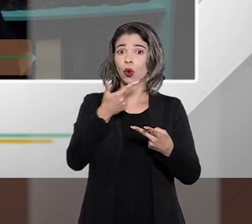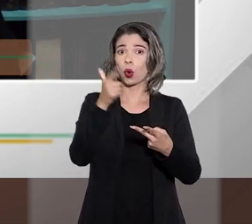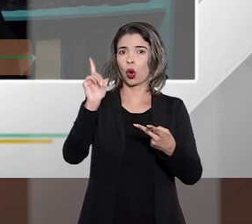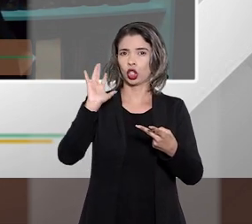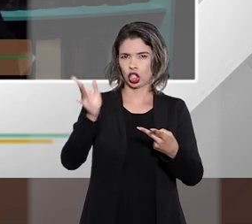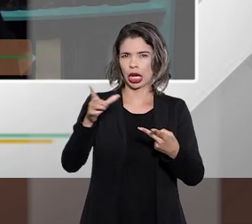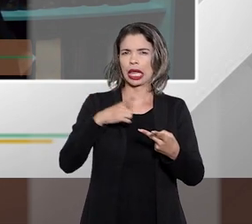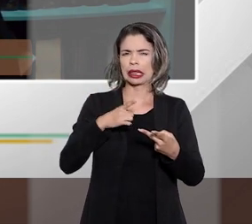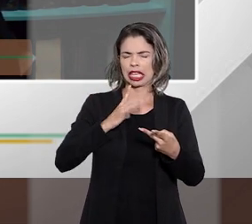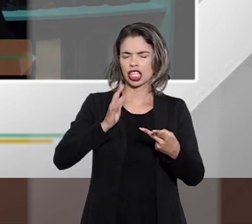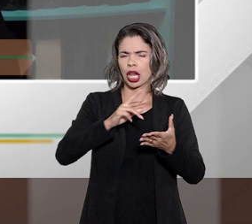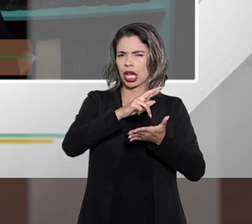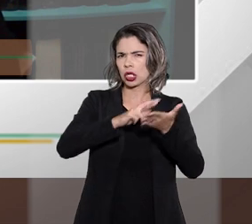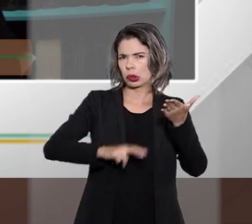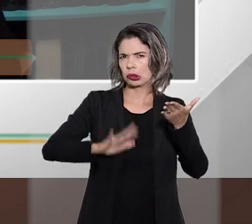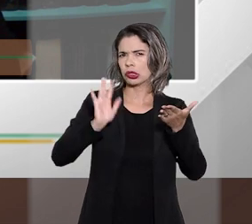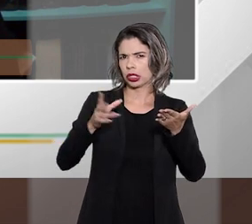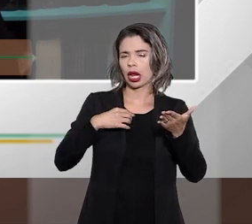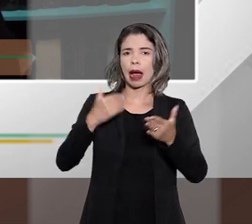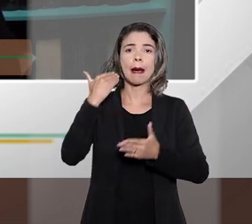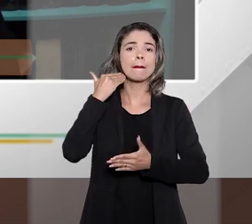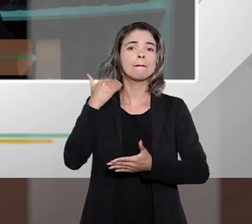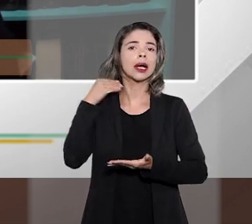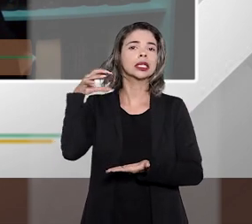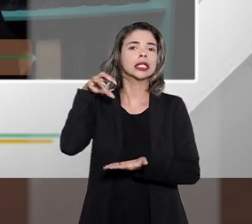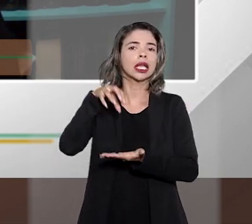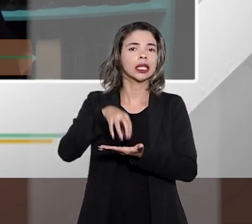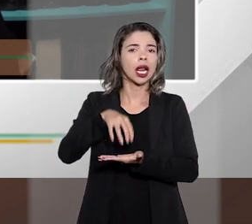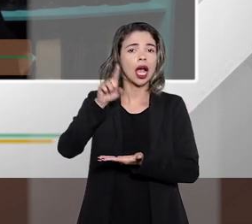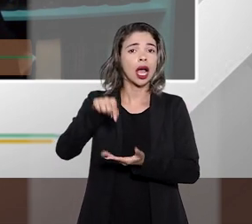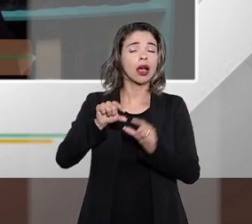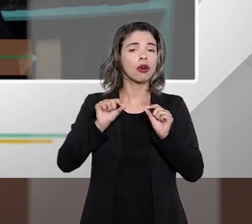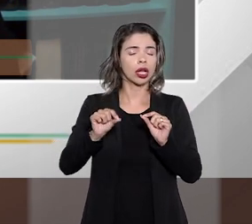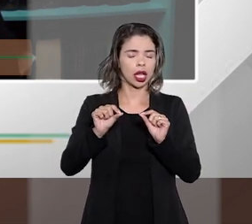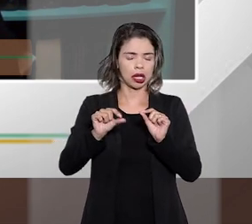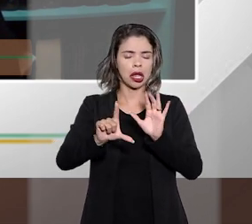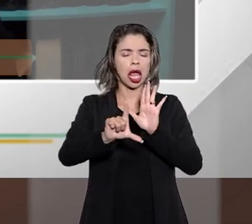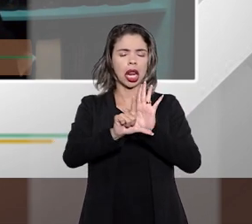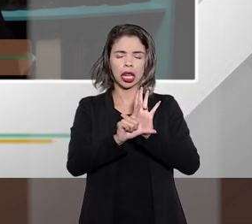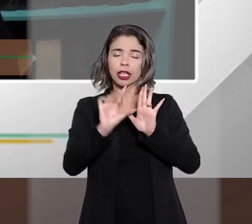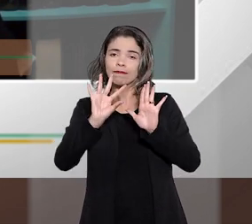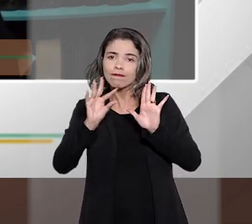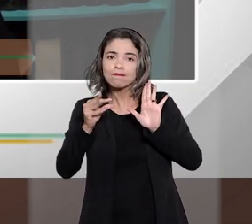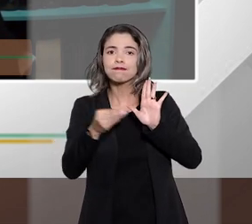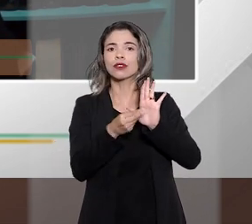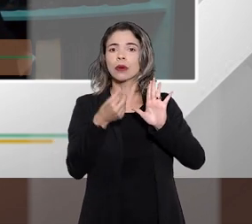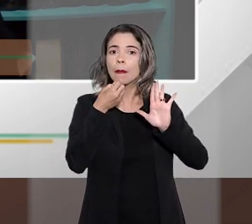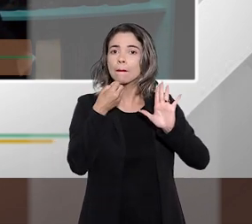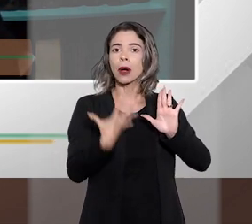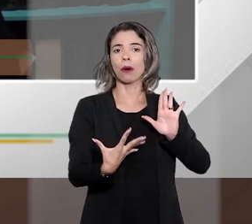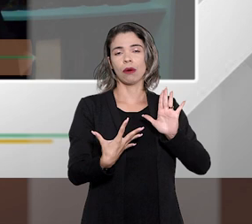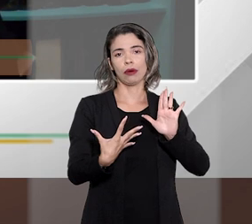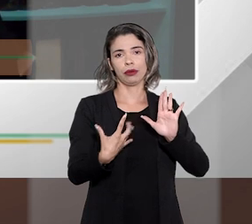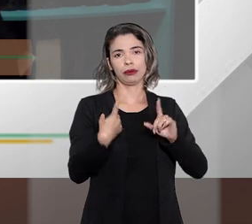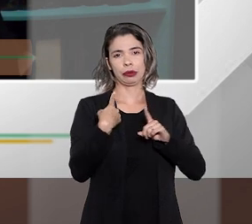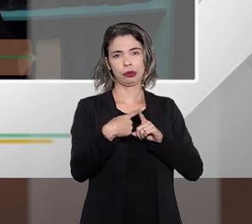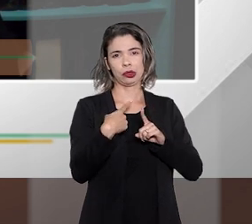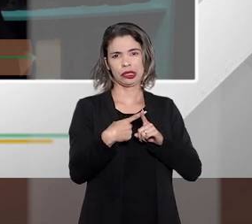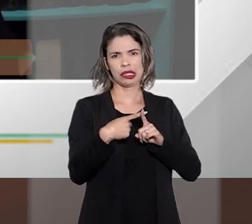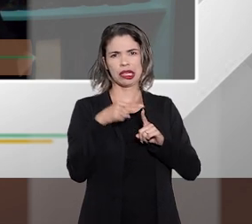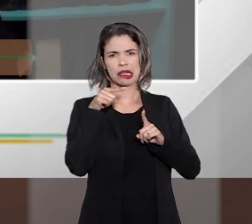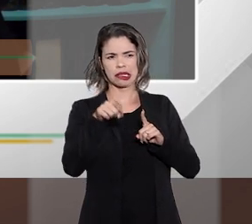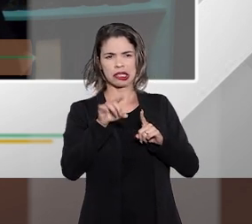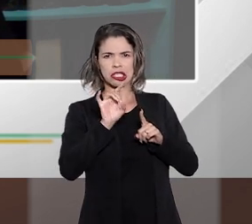numa resolução do Banco Central, mas que a lei fez bem de colocar, já porque não é